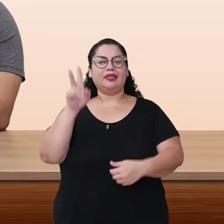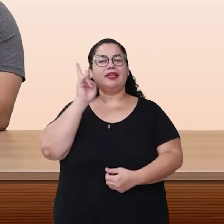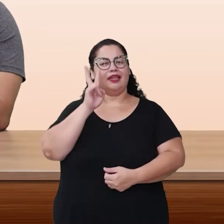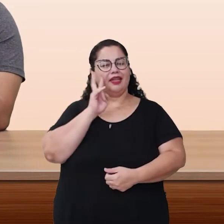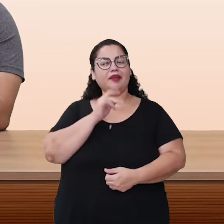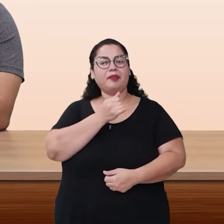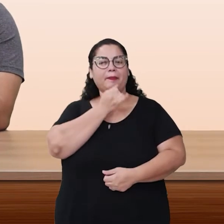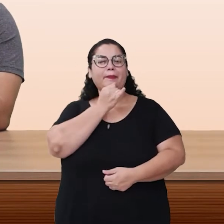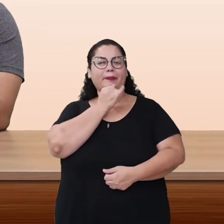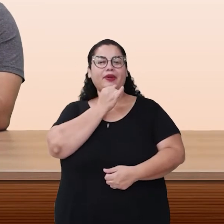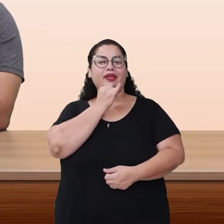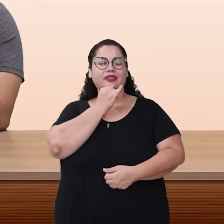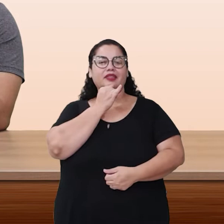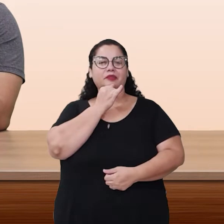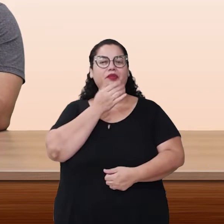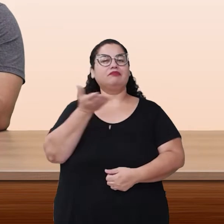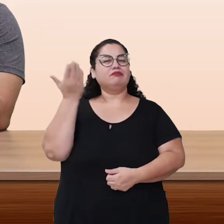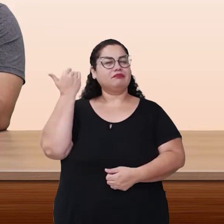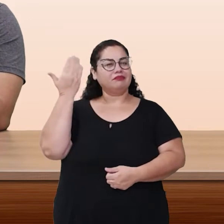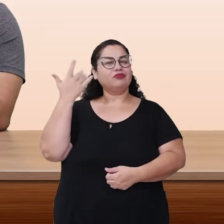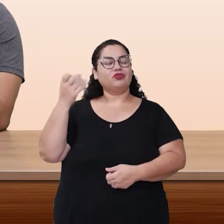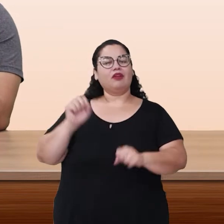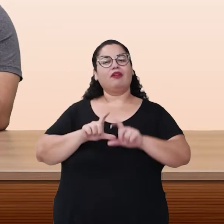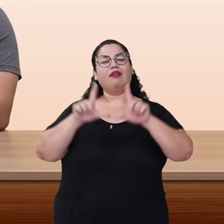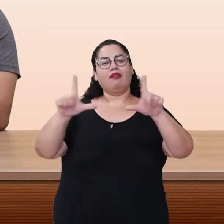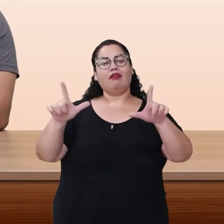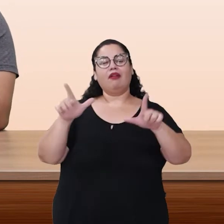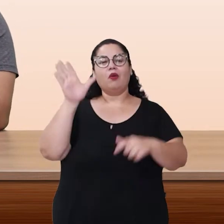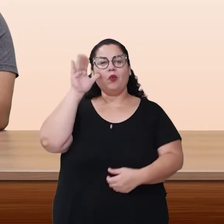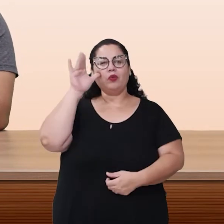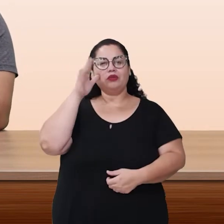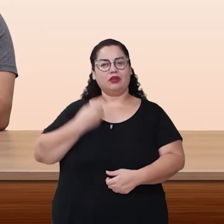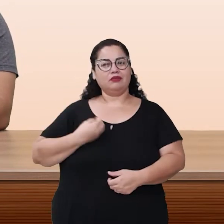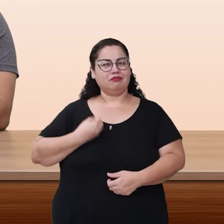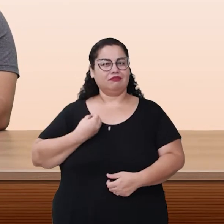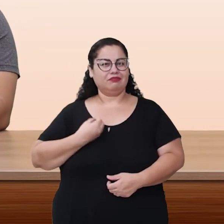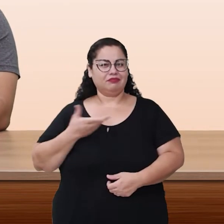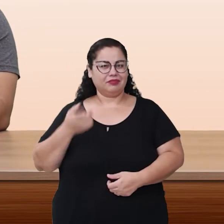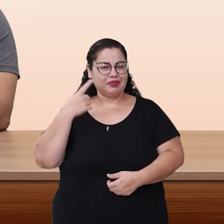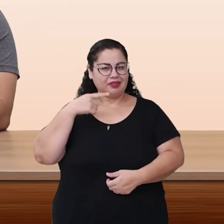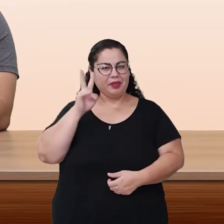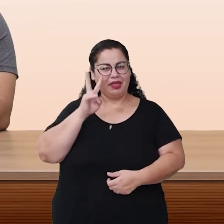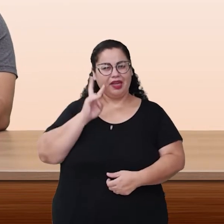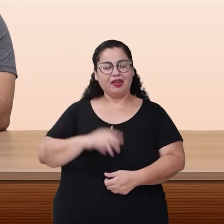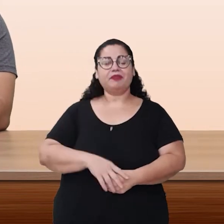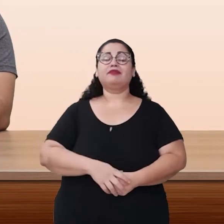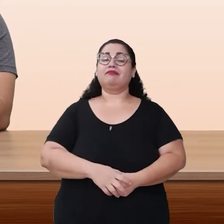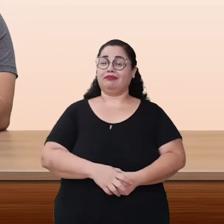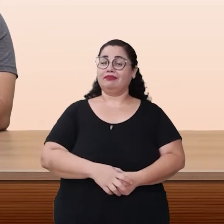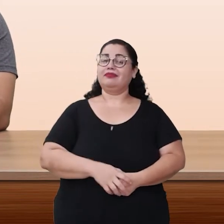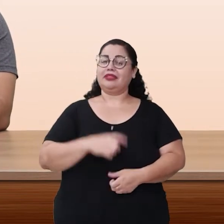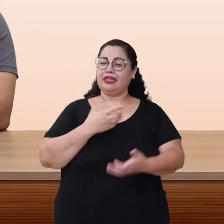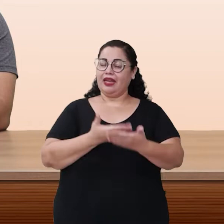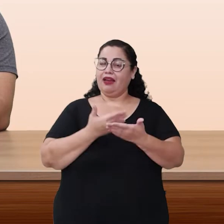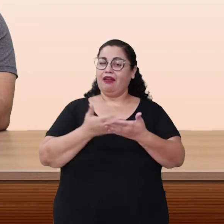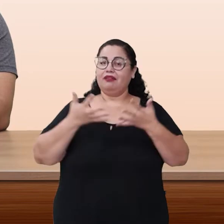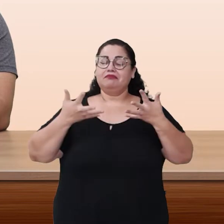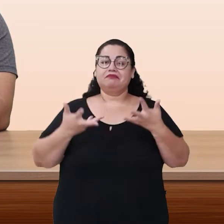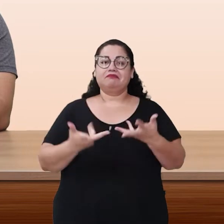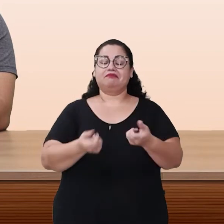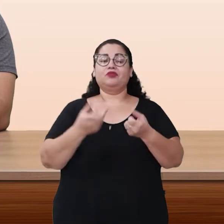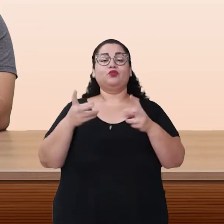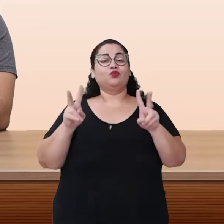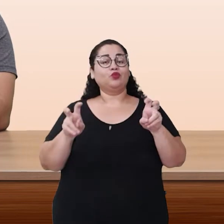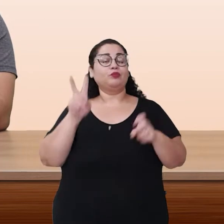recorda, por exemplo, do que foi apresentado no quadro Curiosidade Taúm dessa semana? Mas, é claro, tivemos uma aula incrível